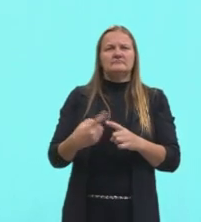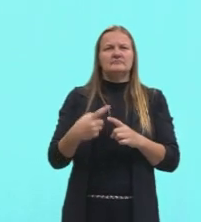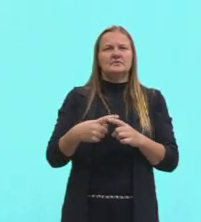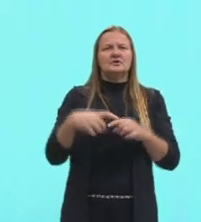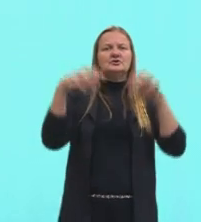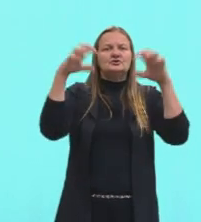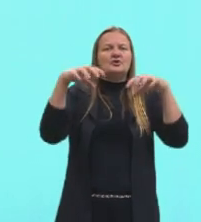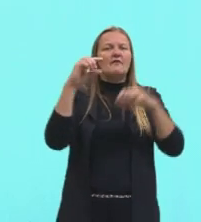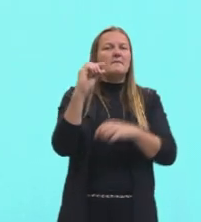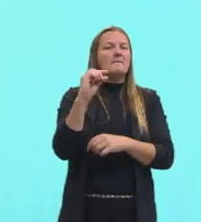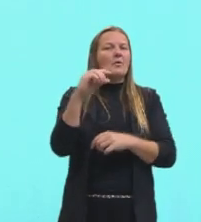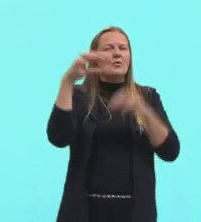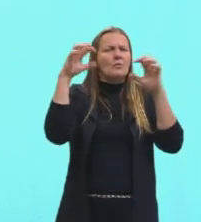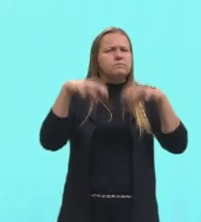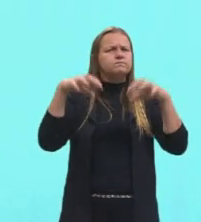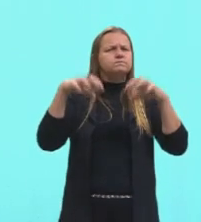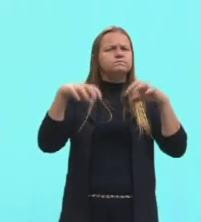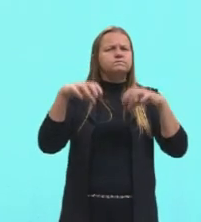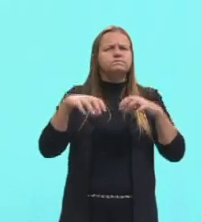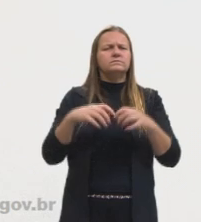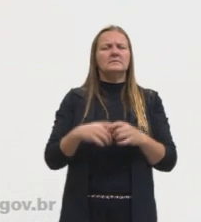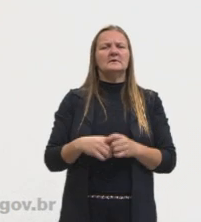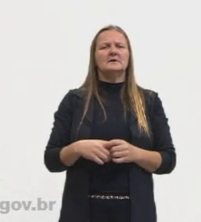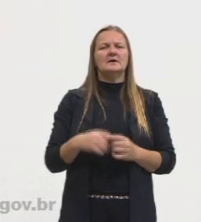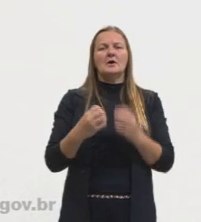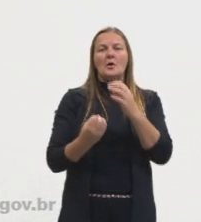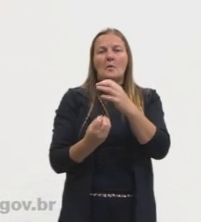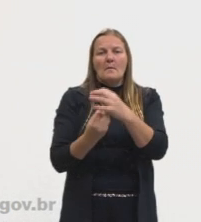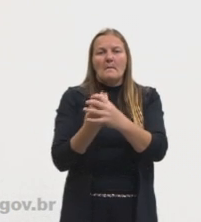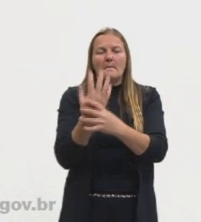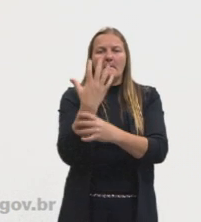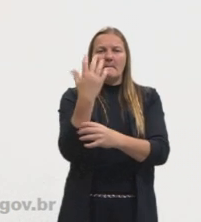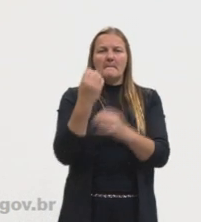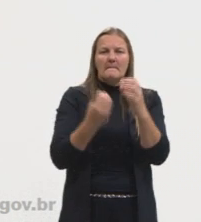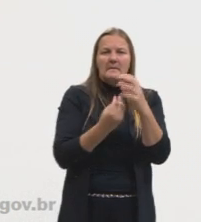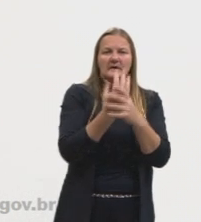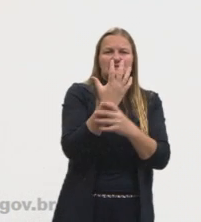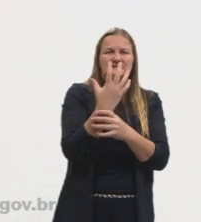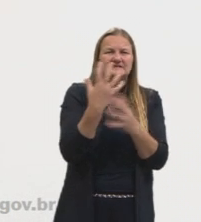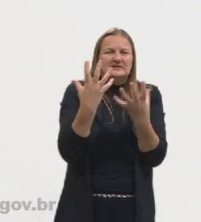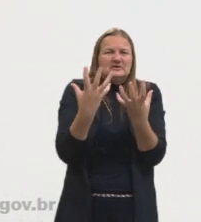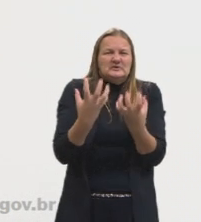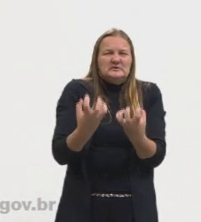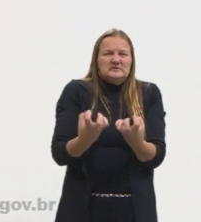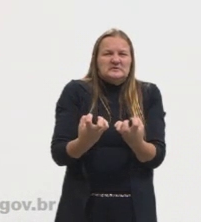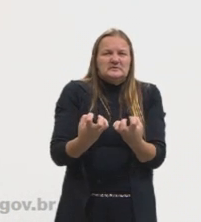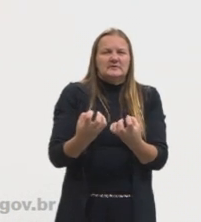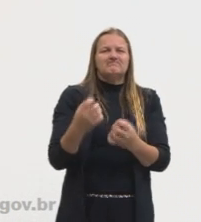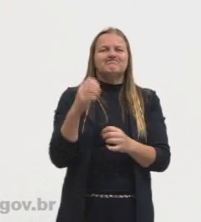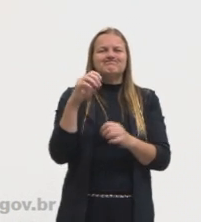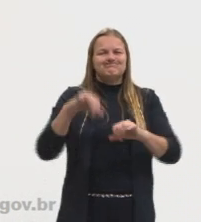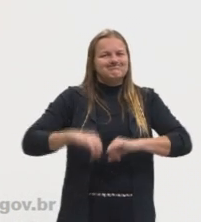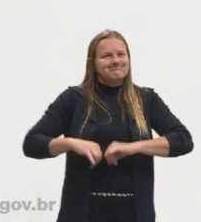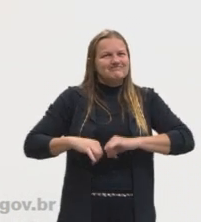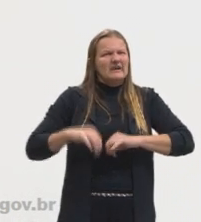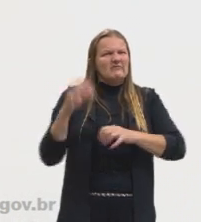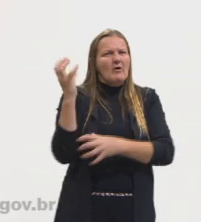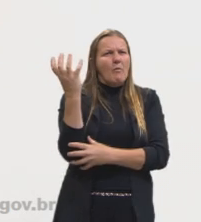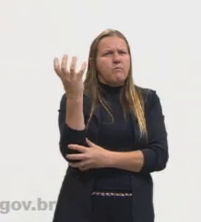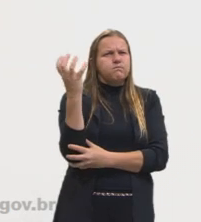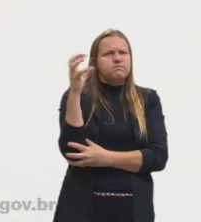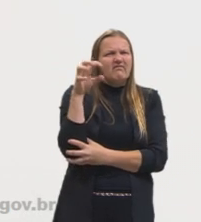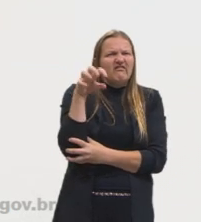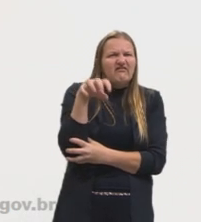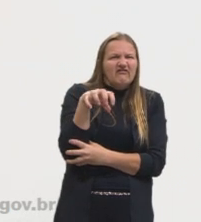chove bem menos, né, então as plantações vão sofrer, vão ter severas condições aí de não chuva, tá, de